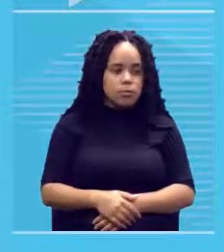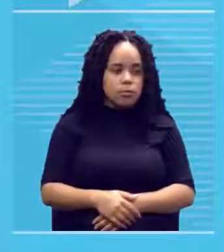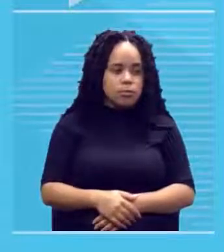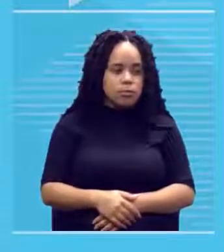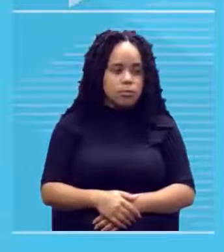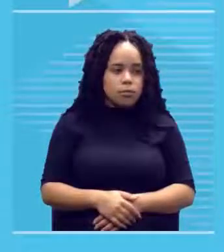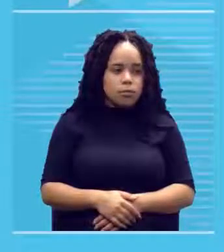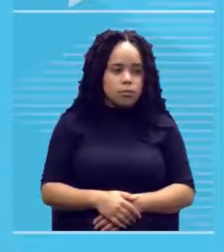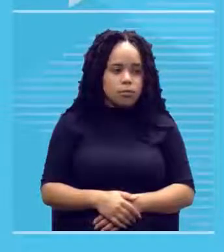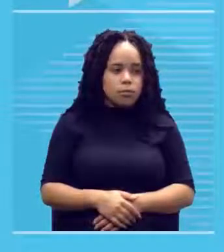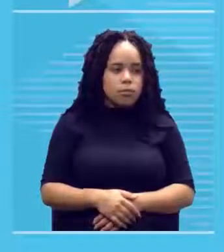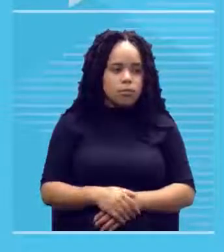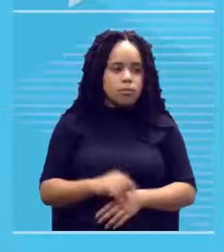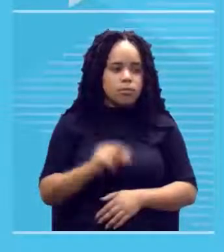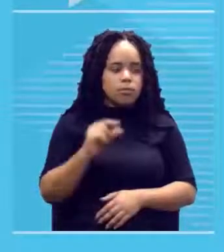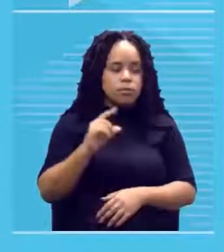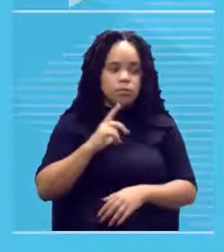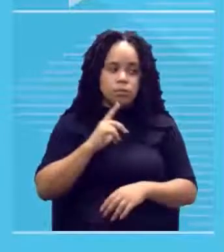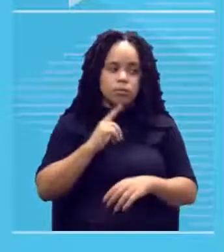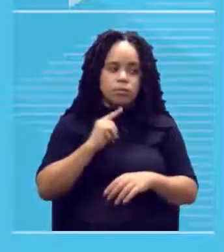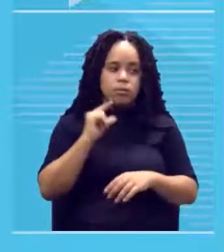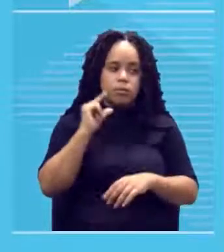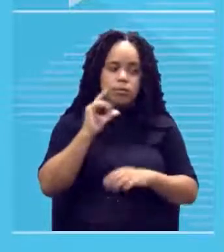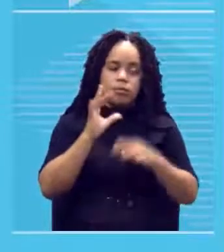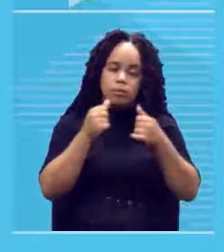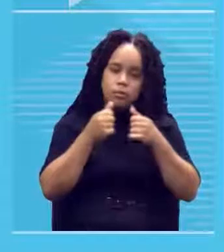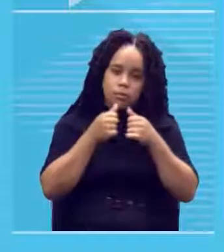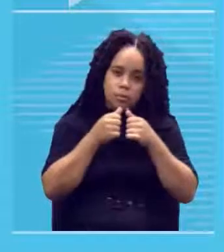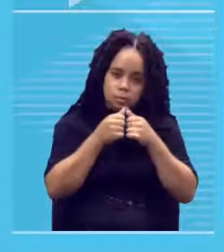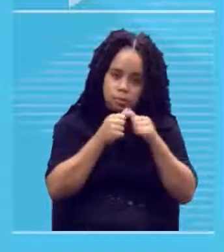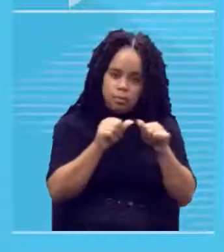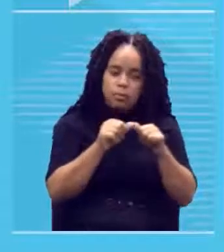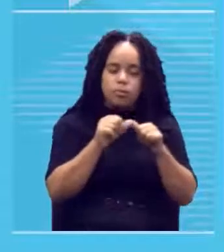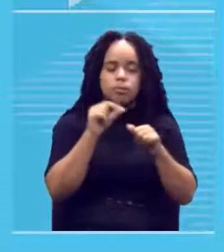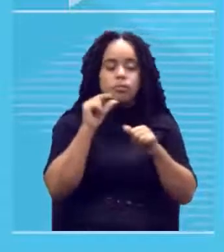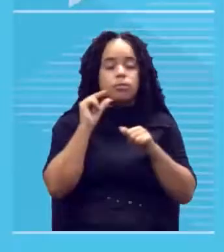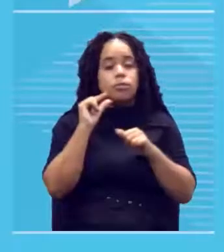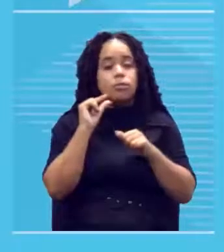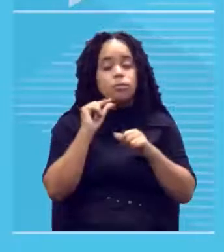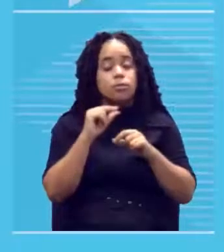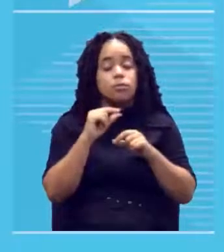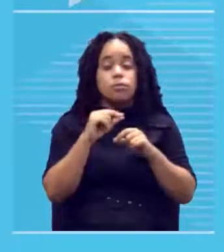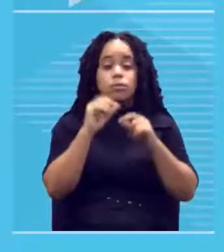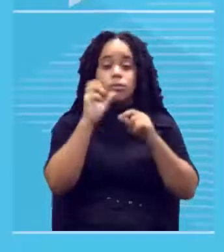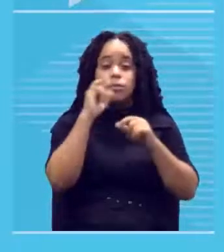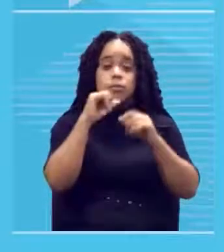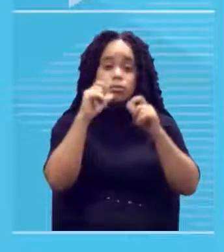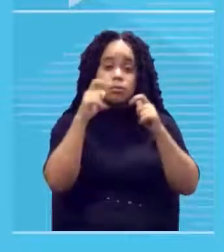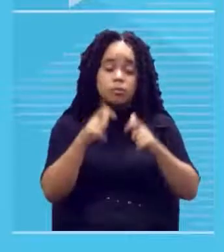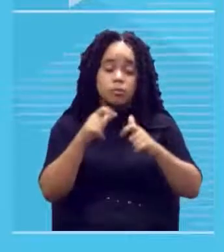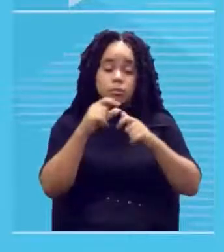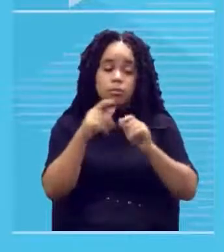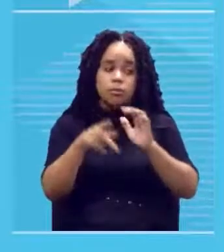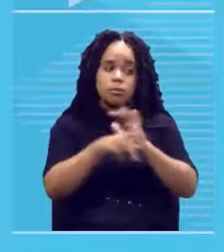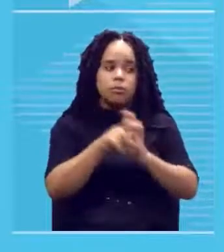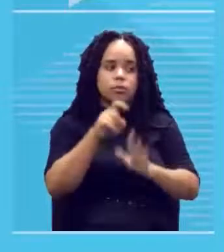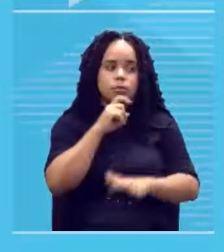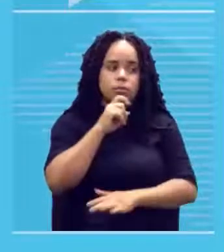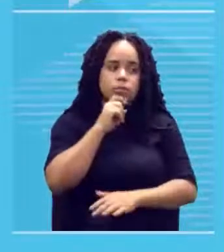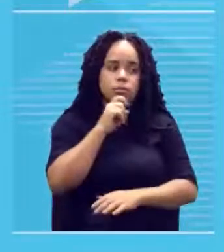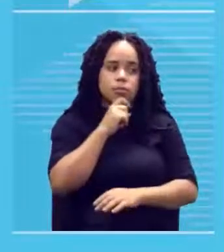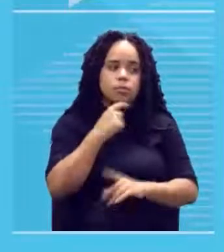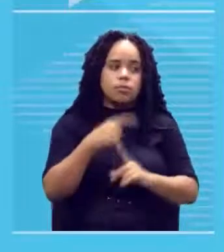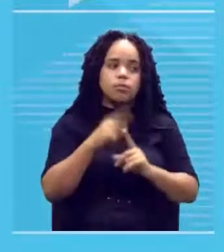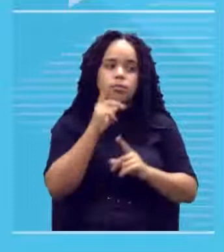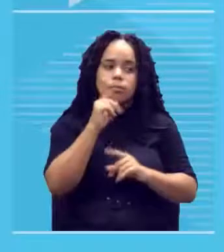então ela é um pouco menor a fixação é um pouco menor em lugares úminos pois a umidade causa rachaduras e danos à estrutura da